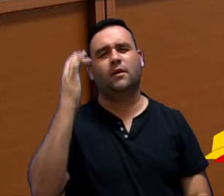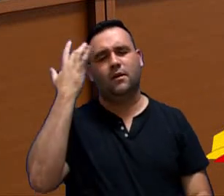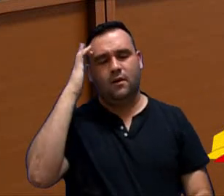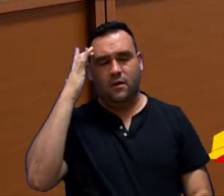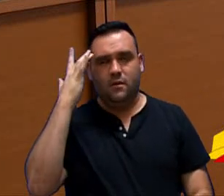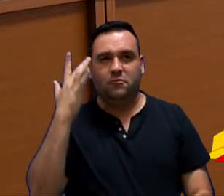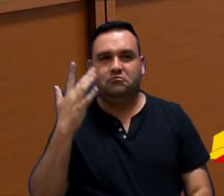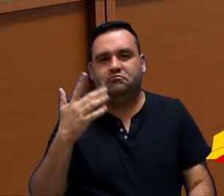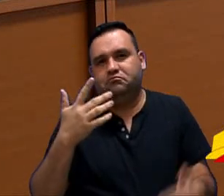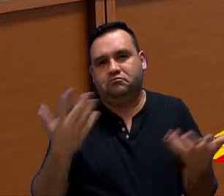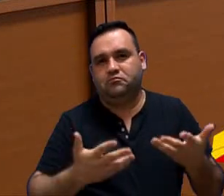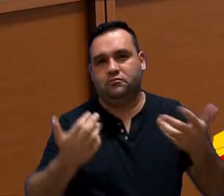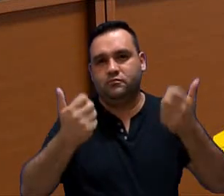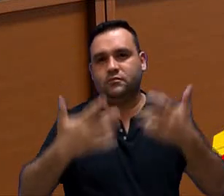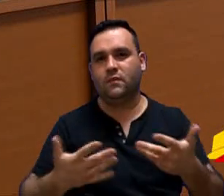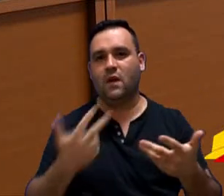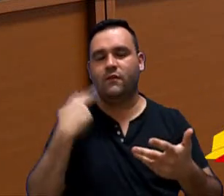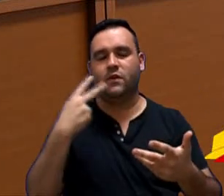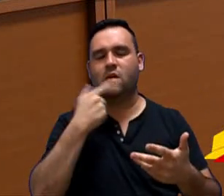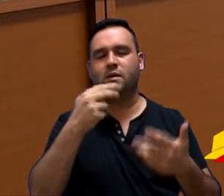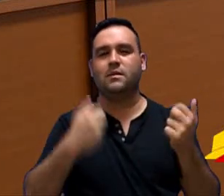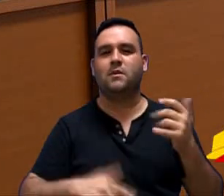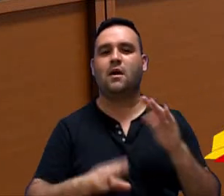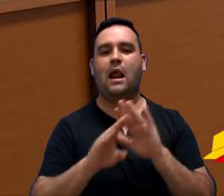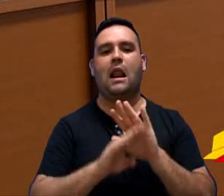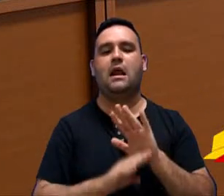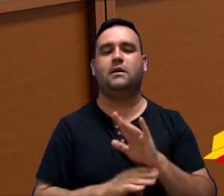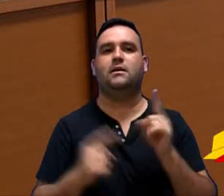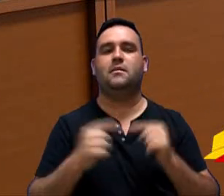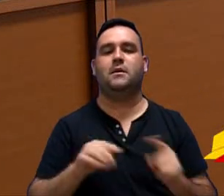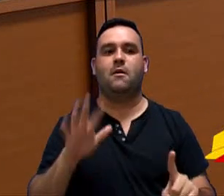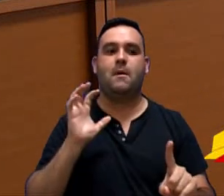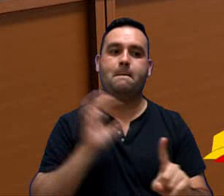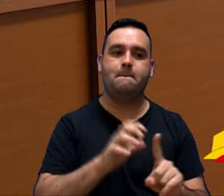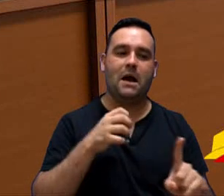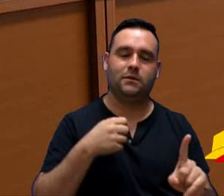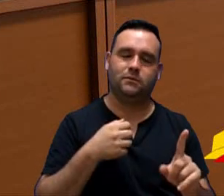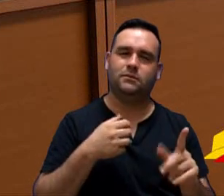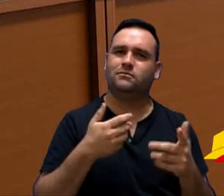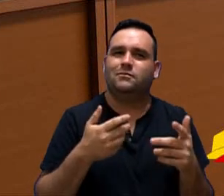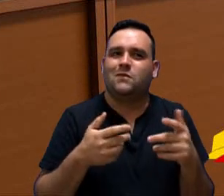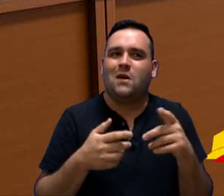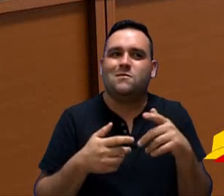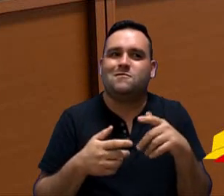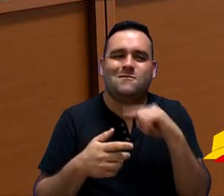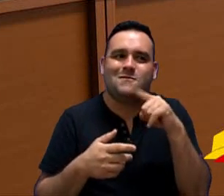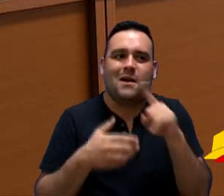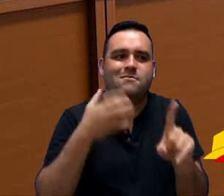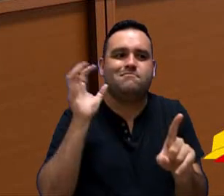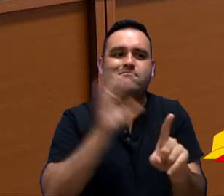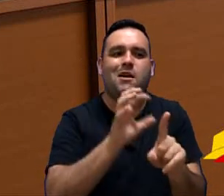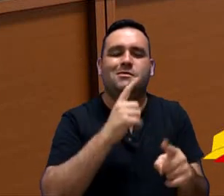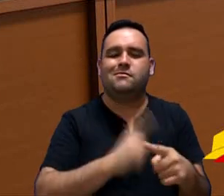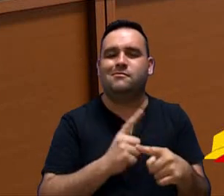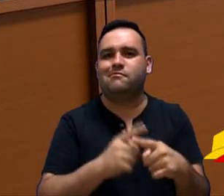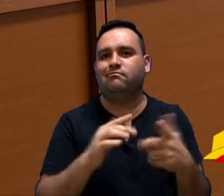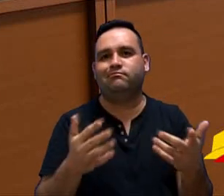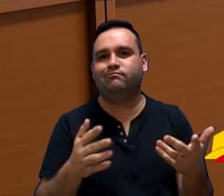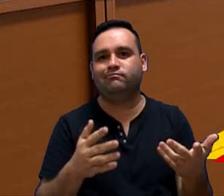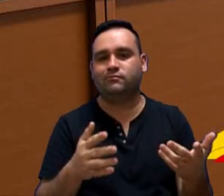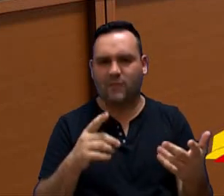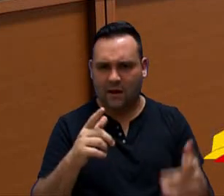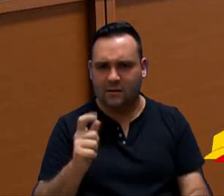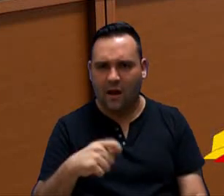no quesito que o vereador está contemplando na lei sobre o impacto. Não tinha como sair e fazer o impacto ainda, porque senão não... Tem?